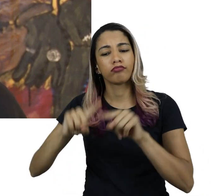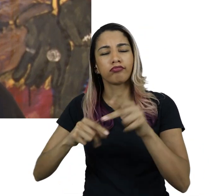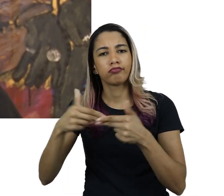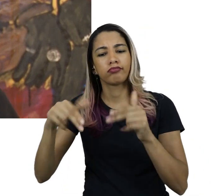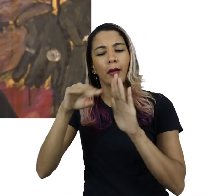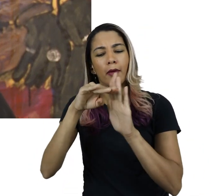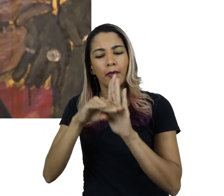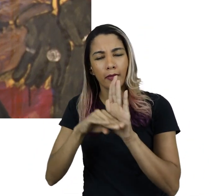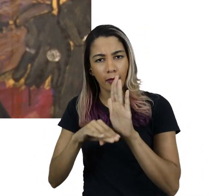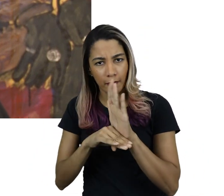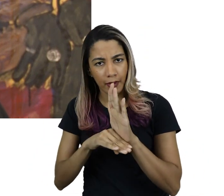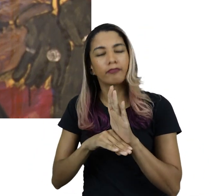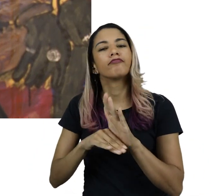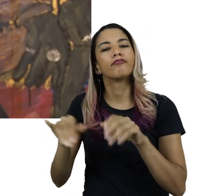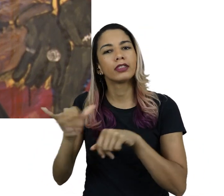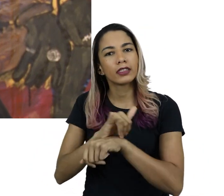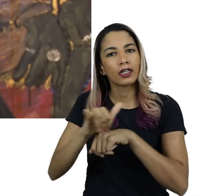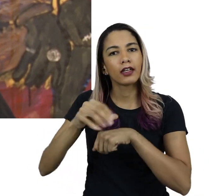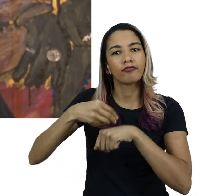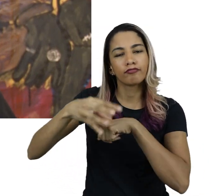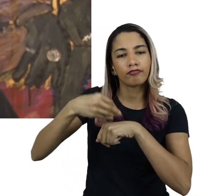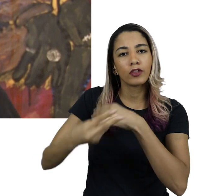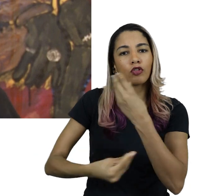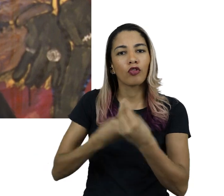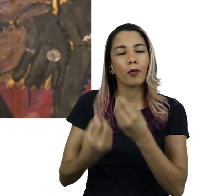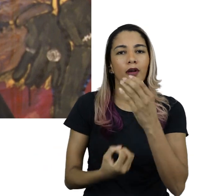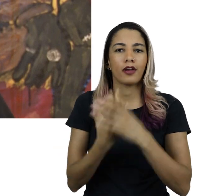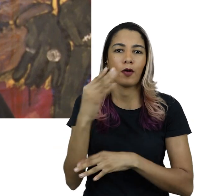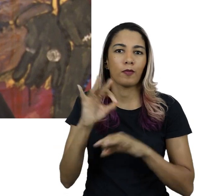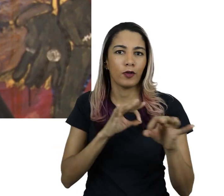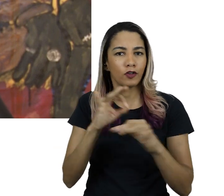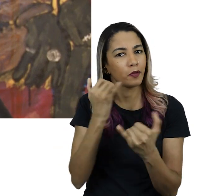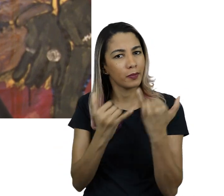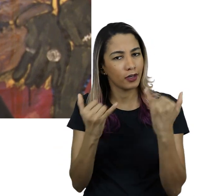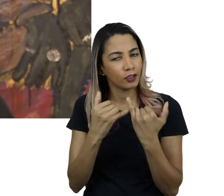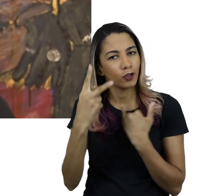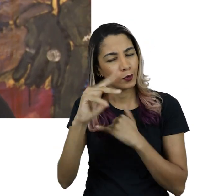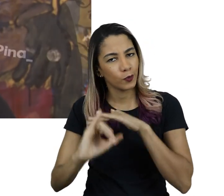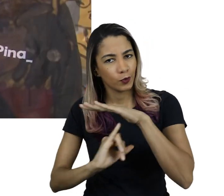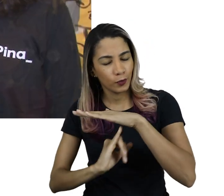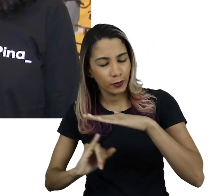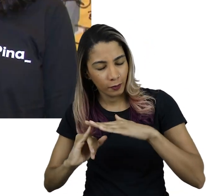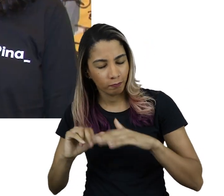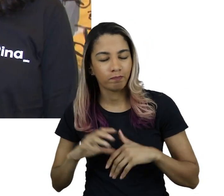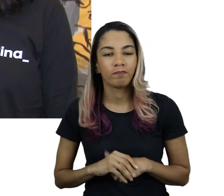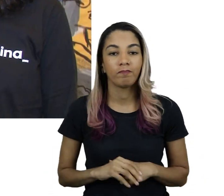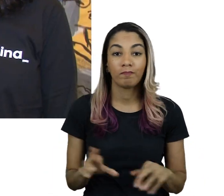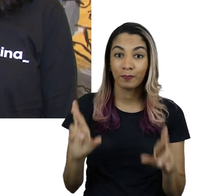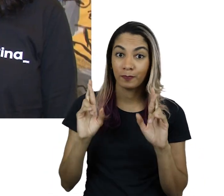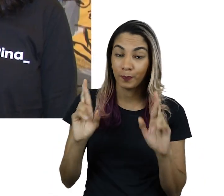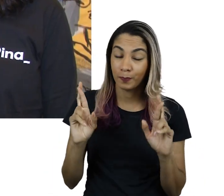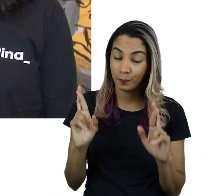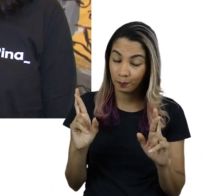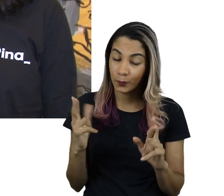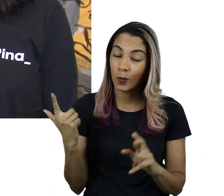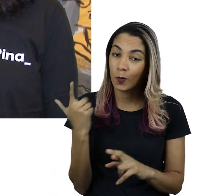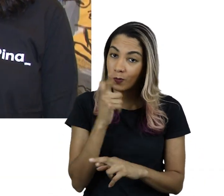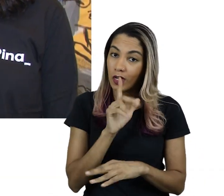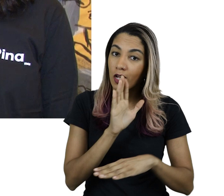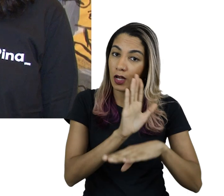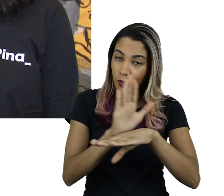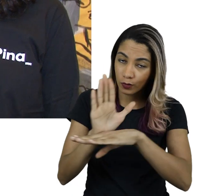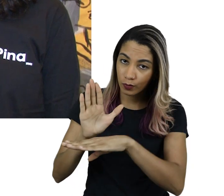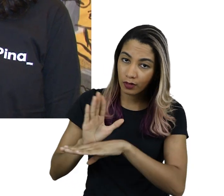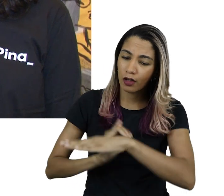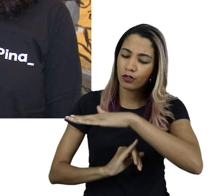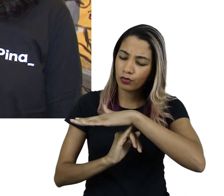básica e dicas para o desenvolvimento de um projeto semelhante em sua instituição. Esperamos que, dessa forma, estejamos